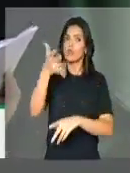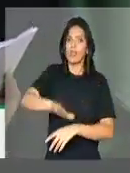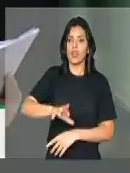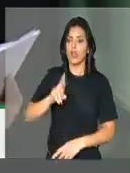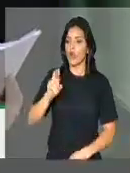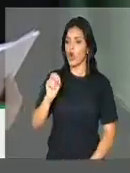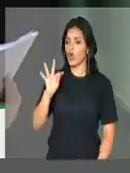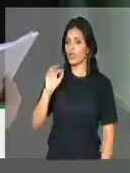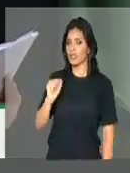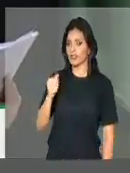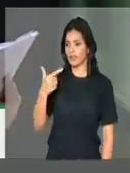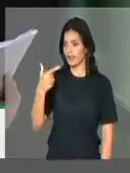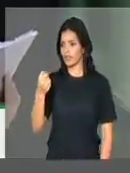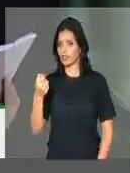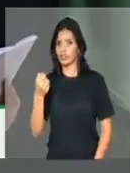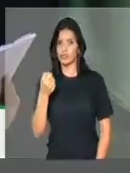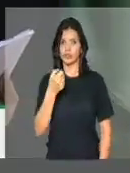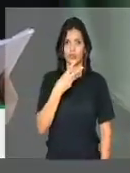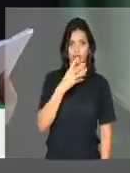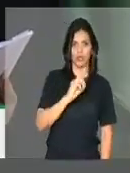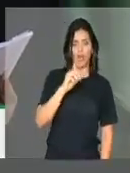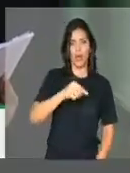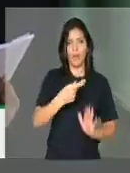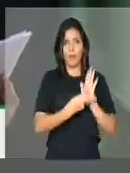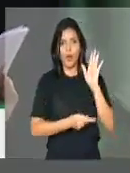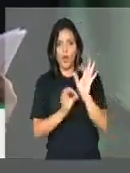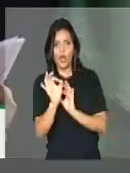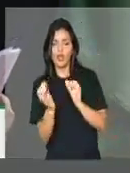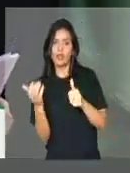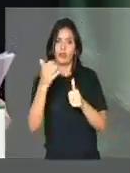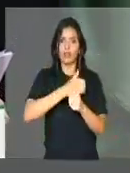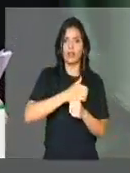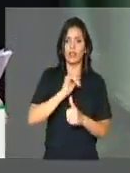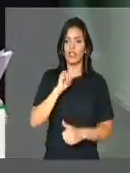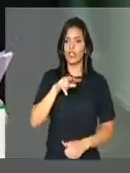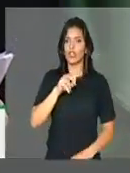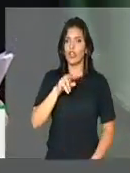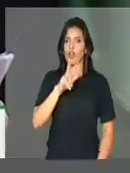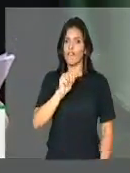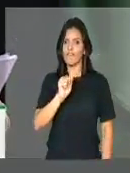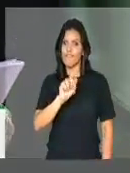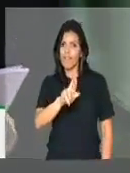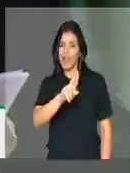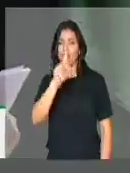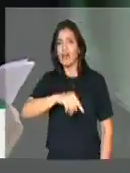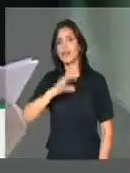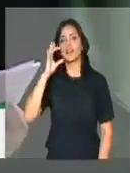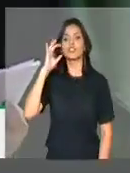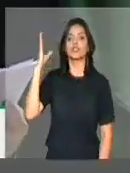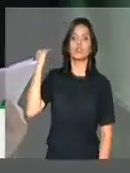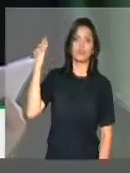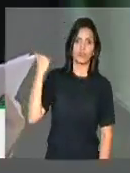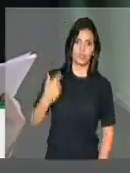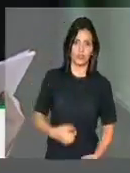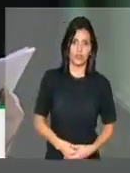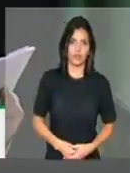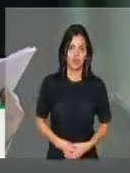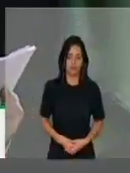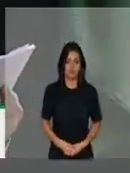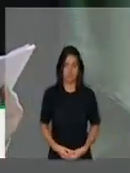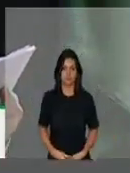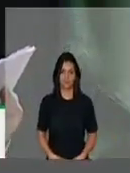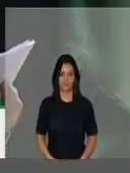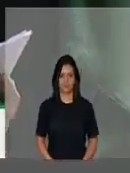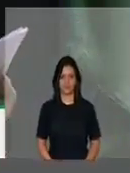da Rota 2030, que é o programa para substituir o Inovar Alto, da Dilma, da